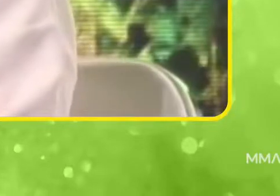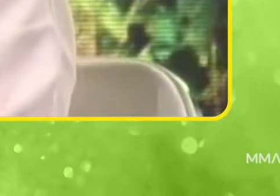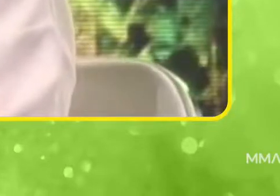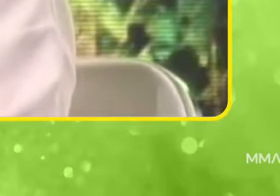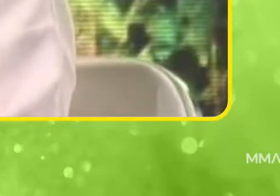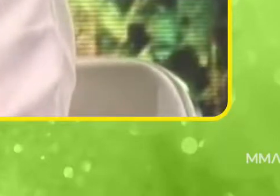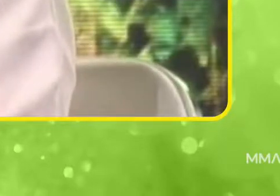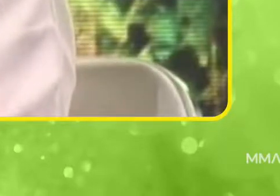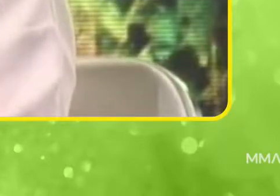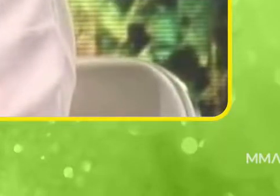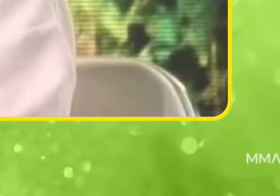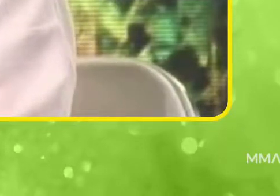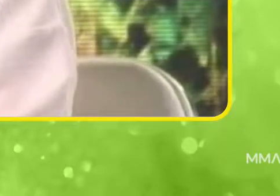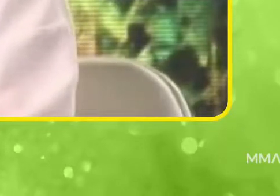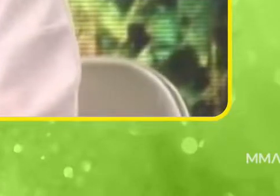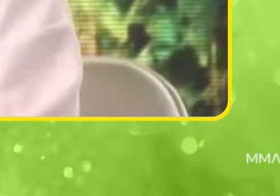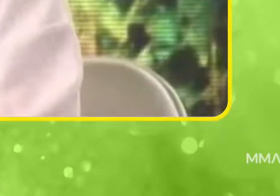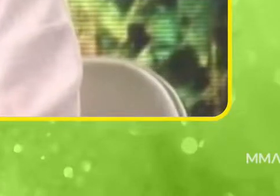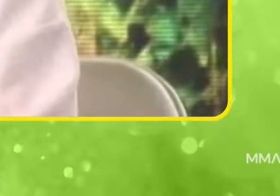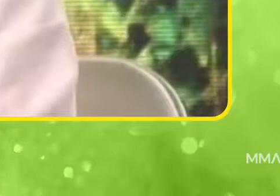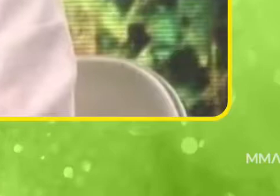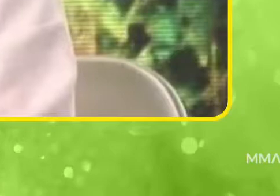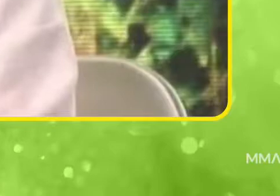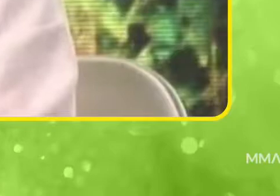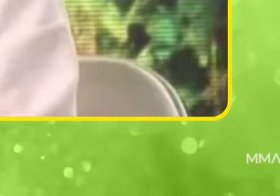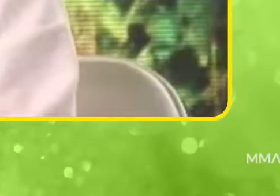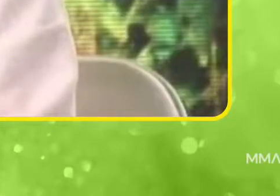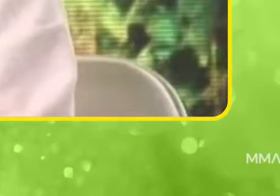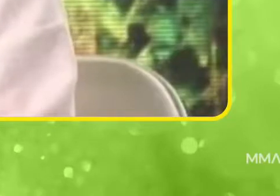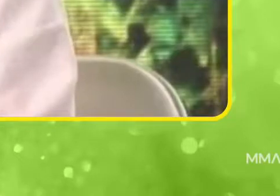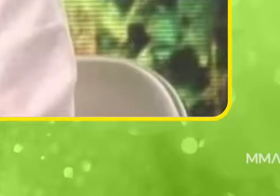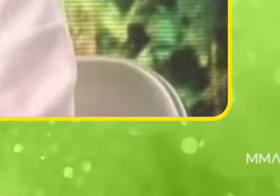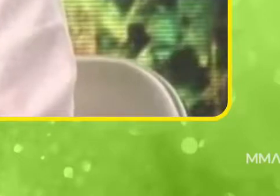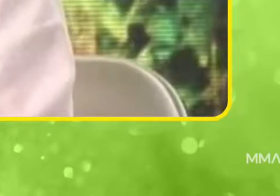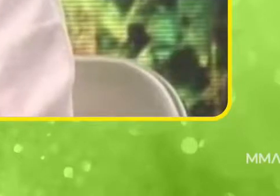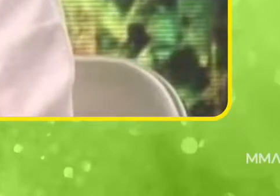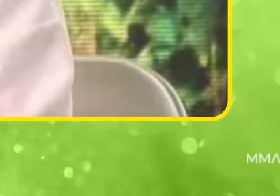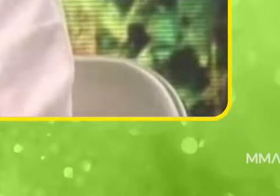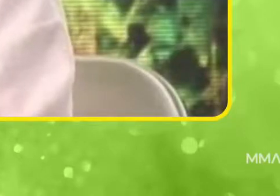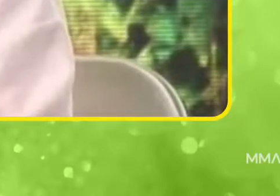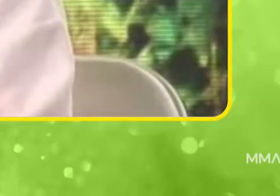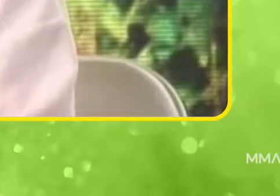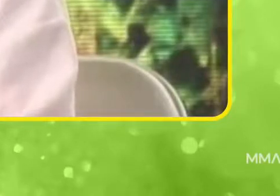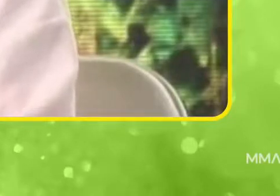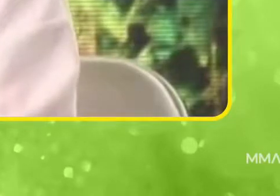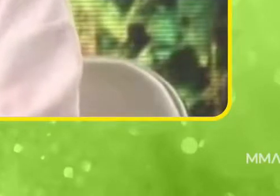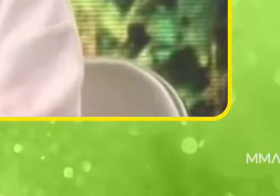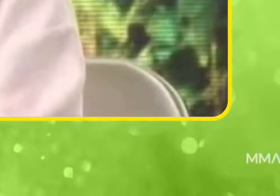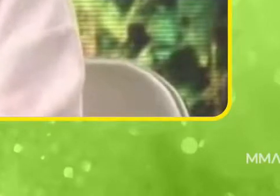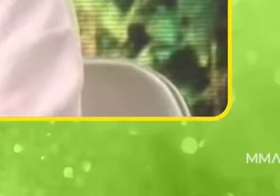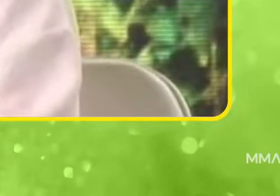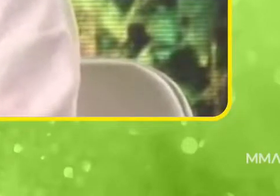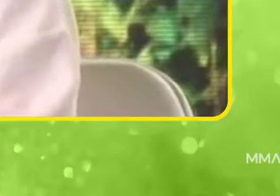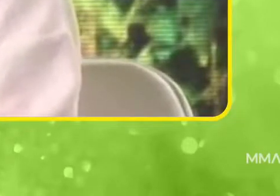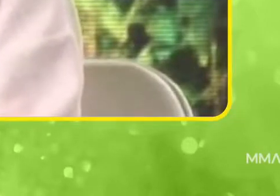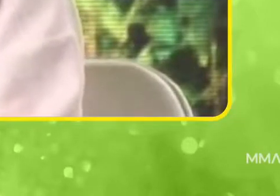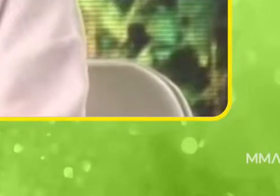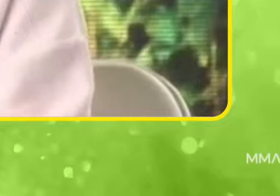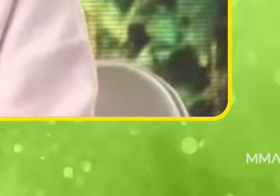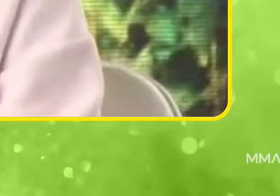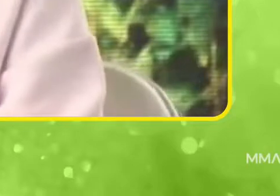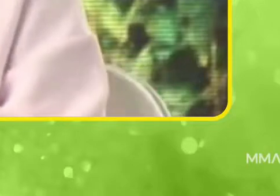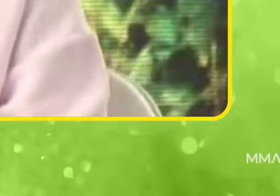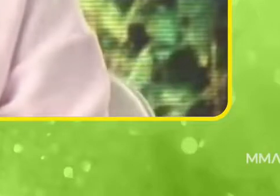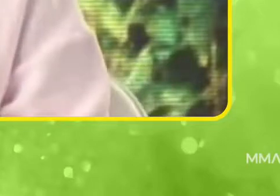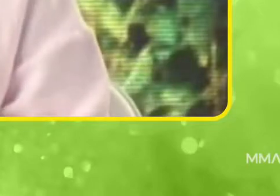Então é uma iniciativa que ela ocorre, que ela deve ocorrer e está correndo e o governo federal